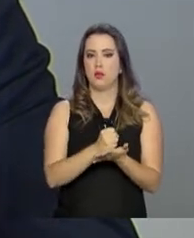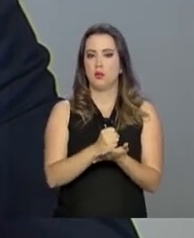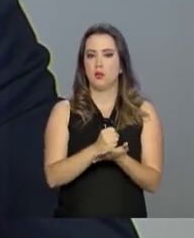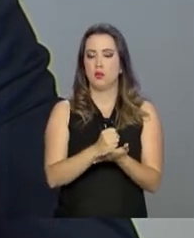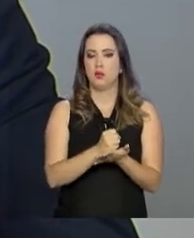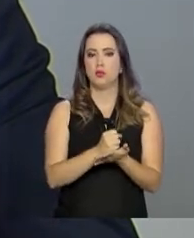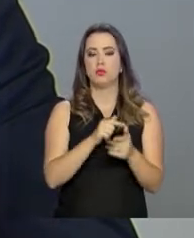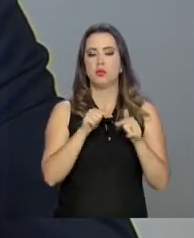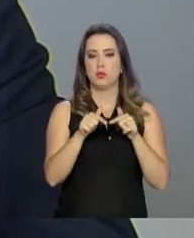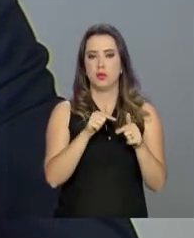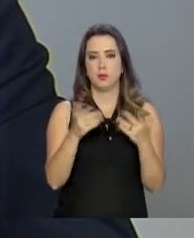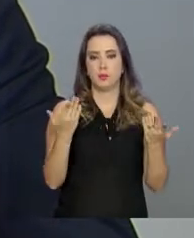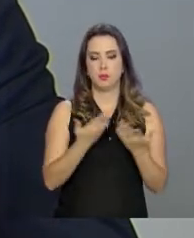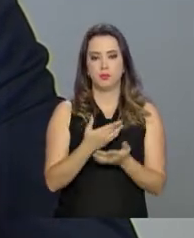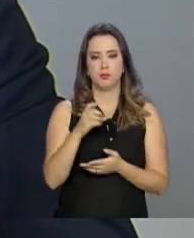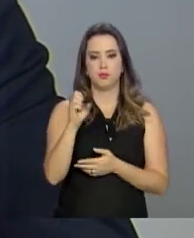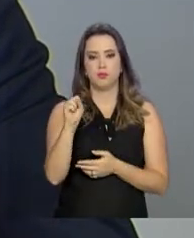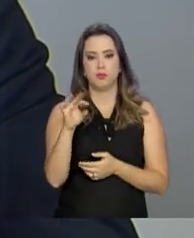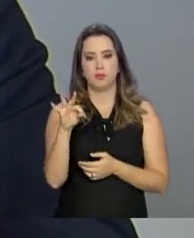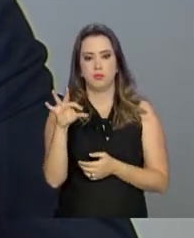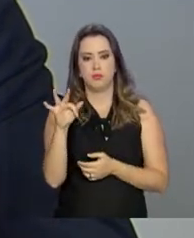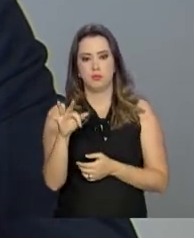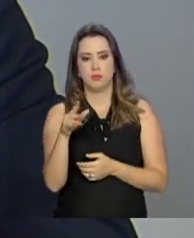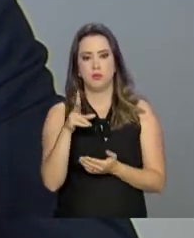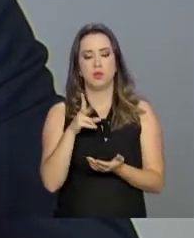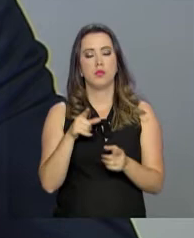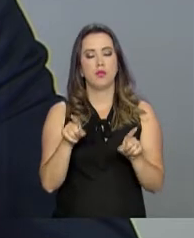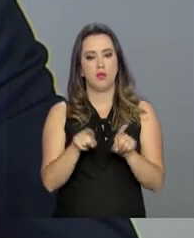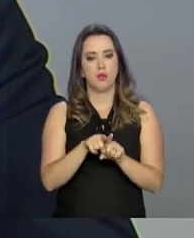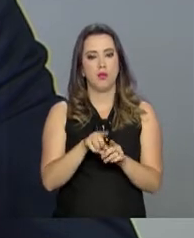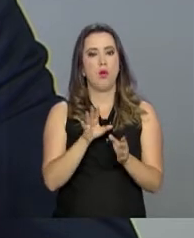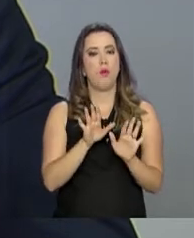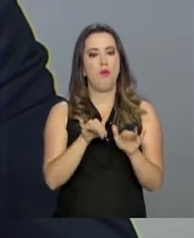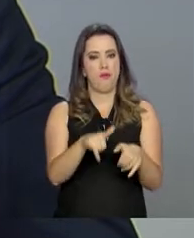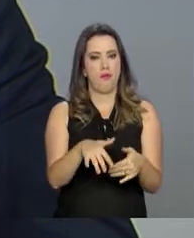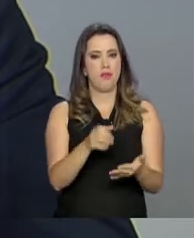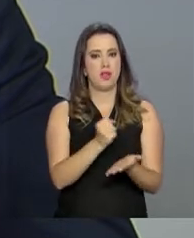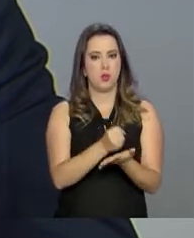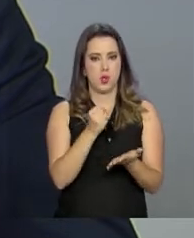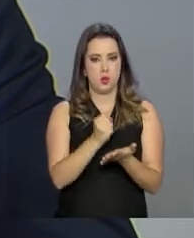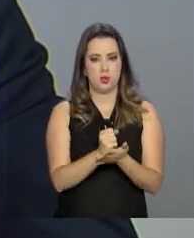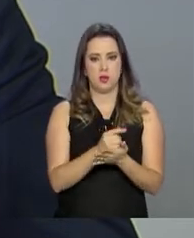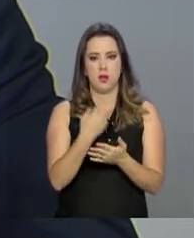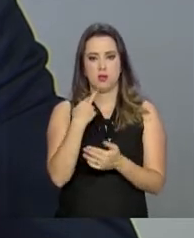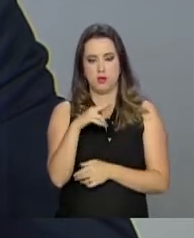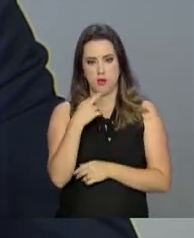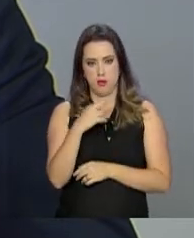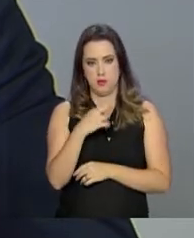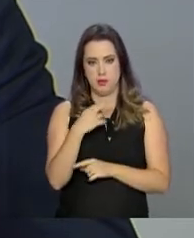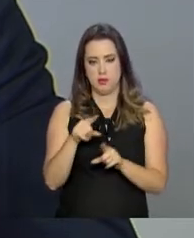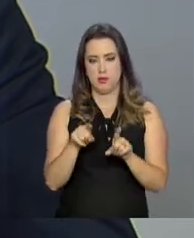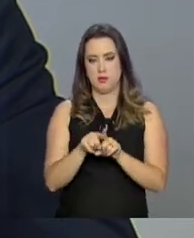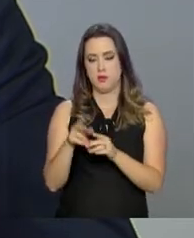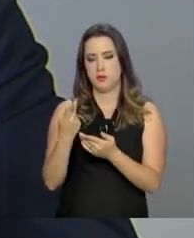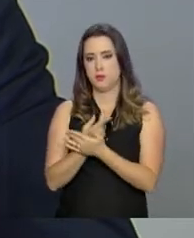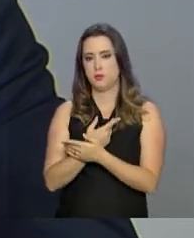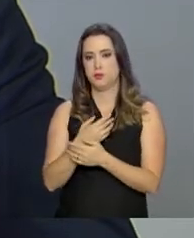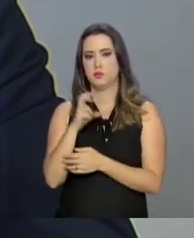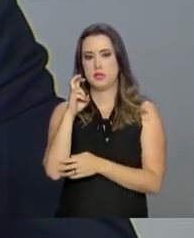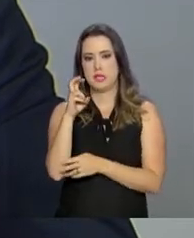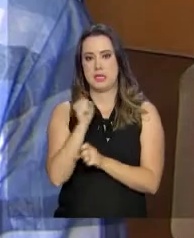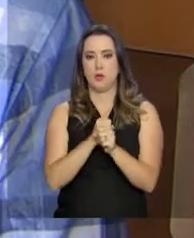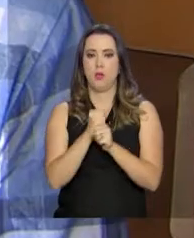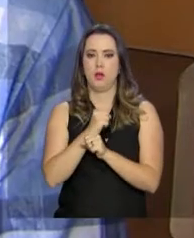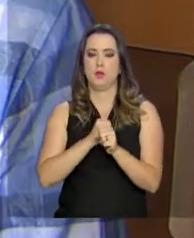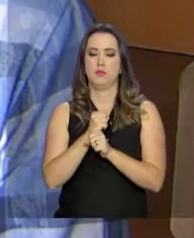recentemente, o Supremo Tribunal Federal declarou que a prescrição para reclamar os depósitos de FGTS não realizados é de cinco